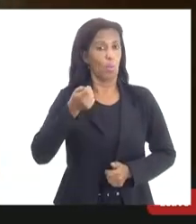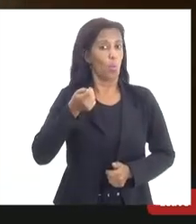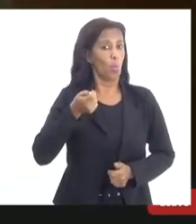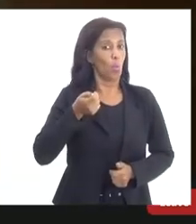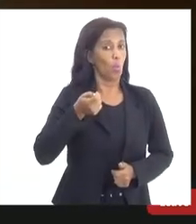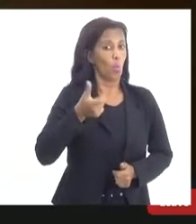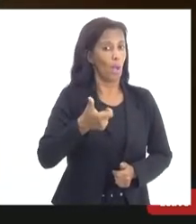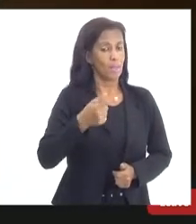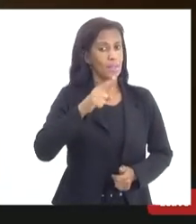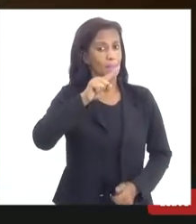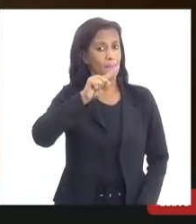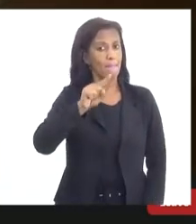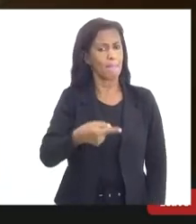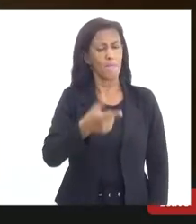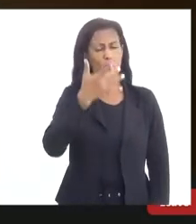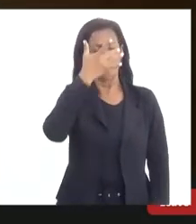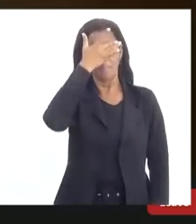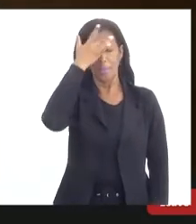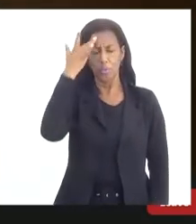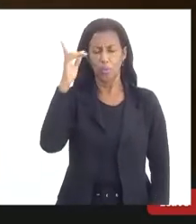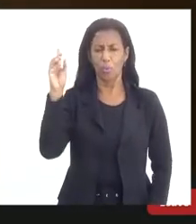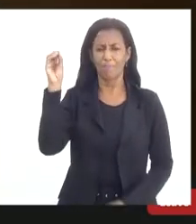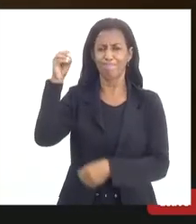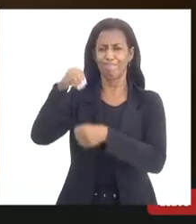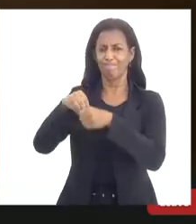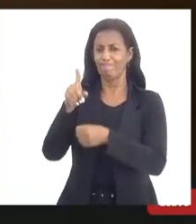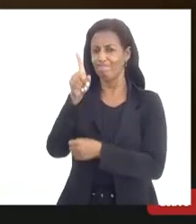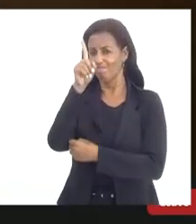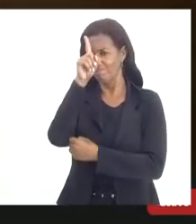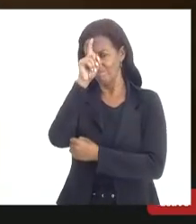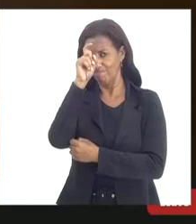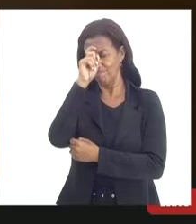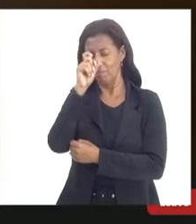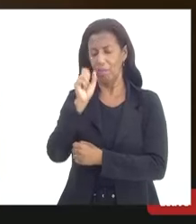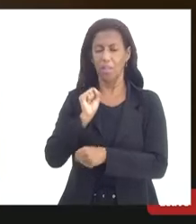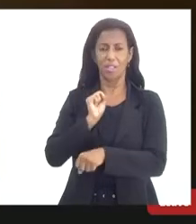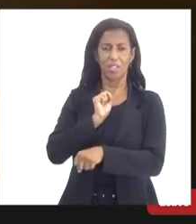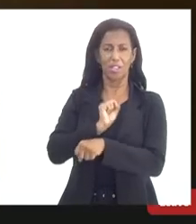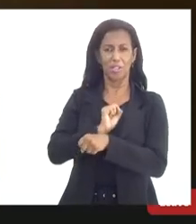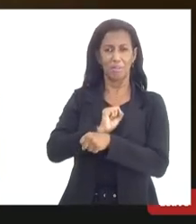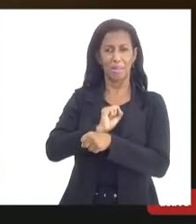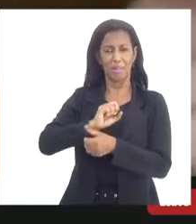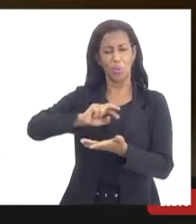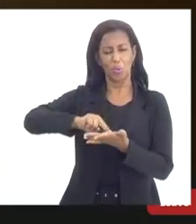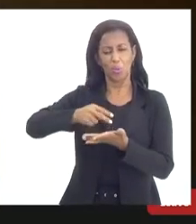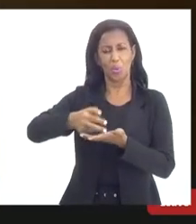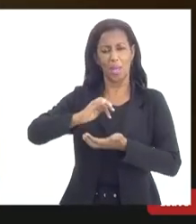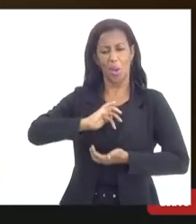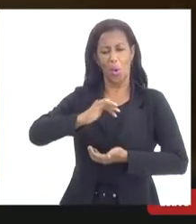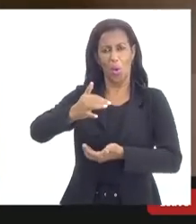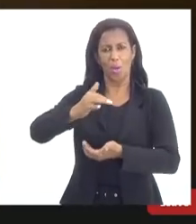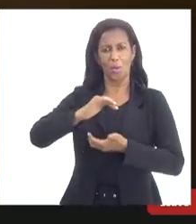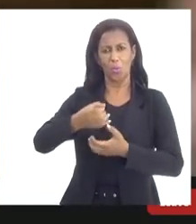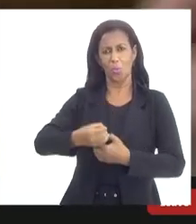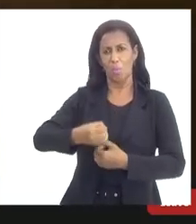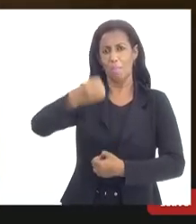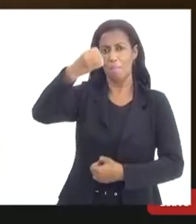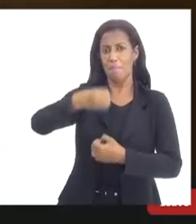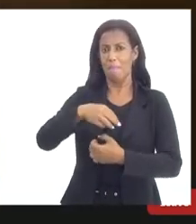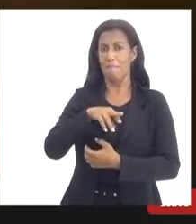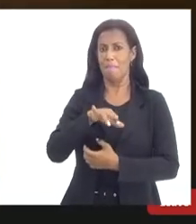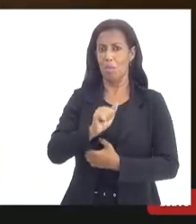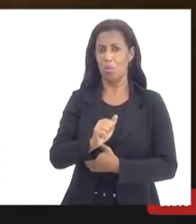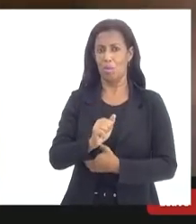mil pessoas nos hospitais esperando por esse trasplante e vou dizer aqui viva o